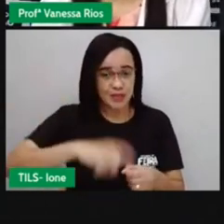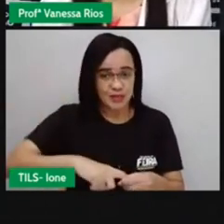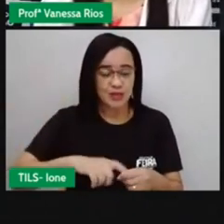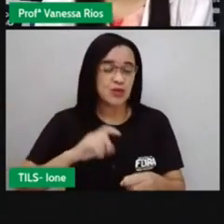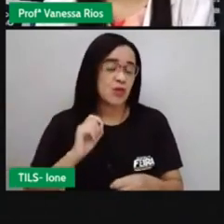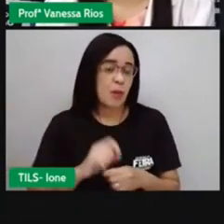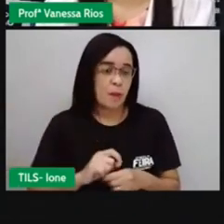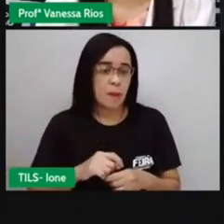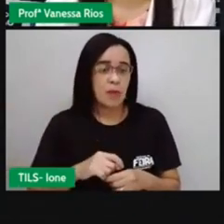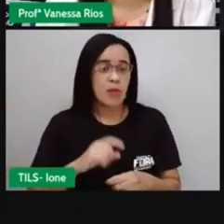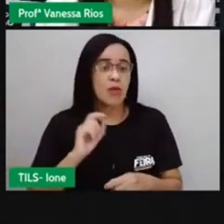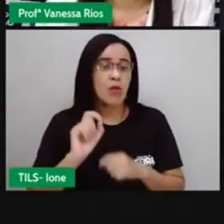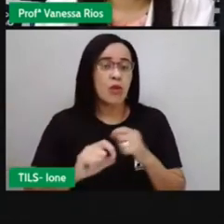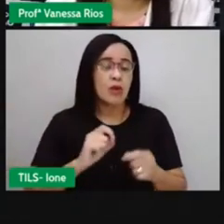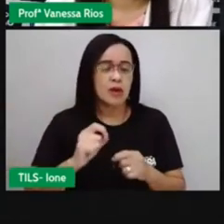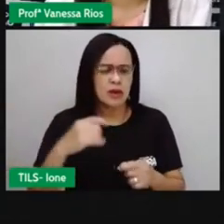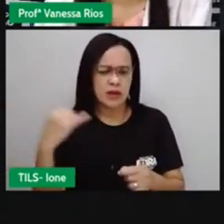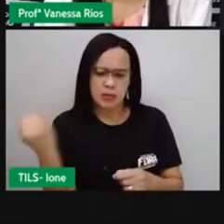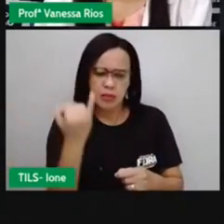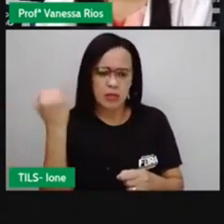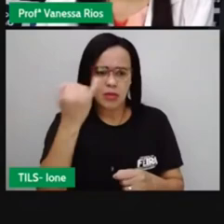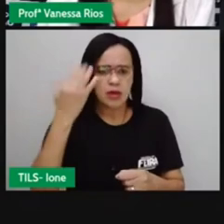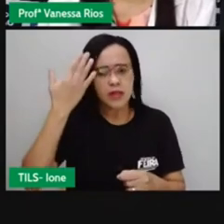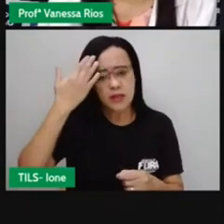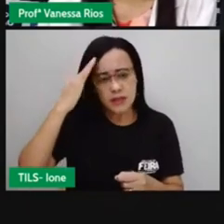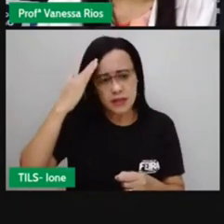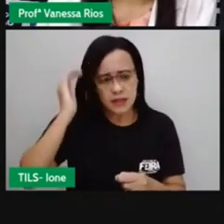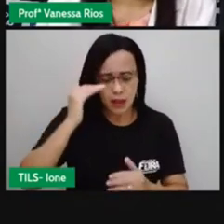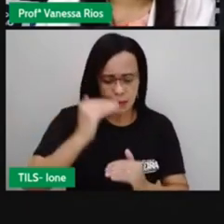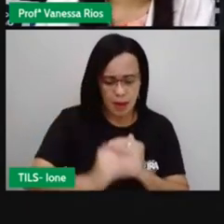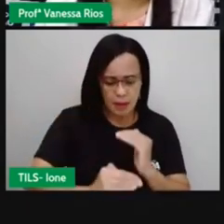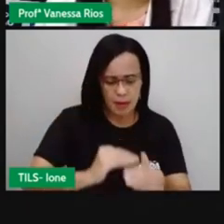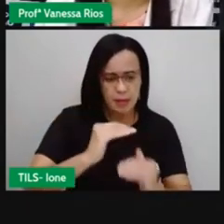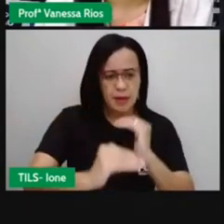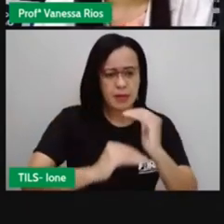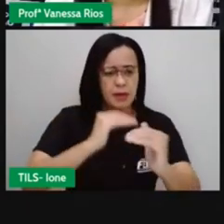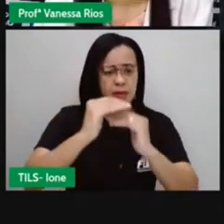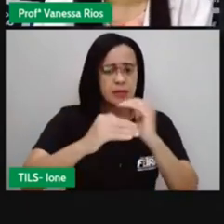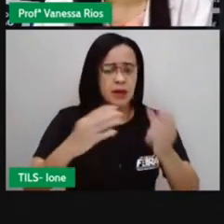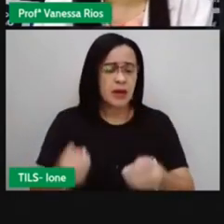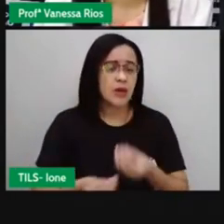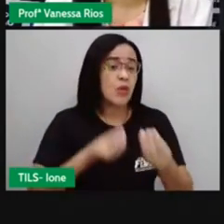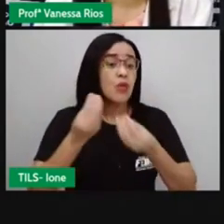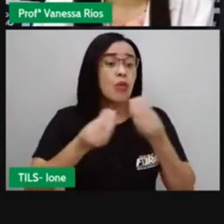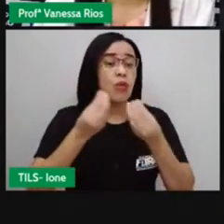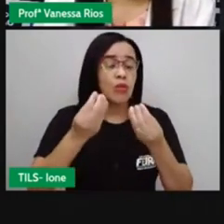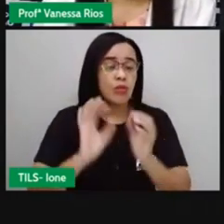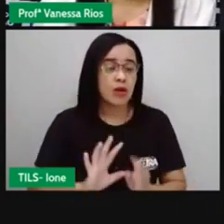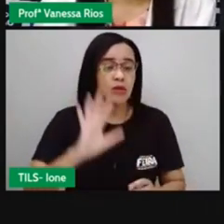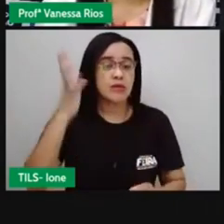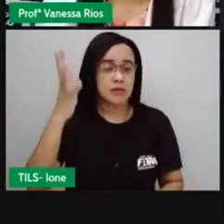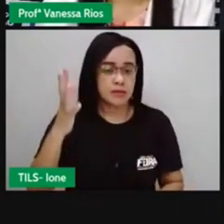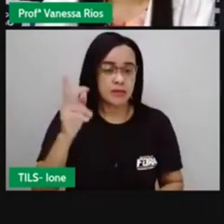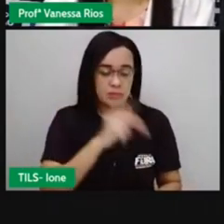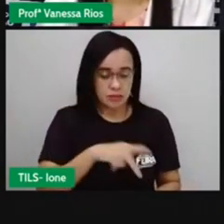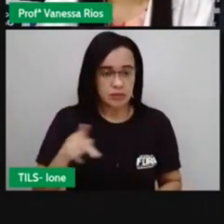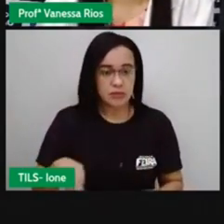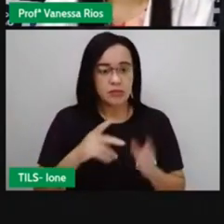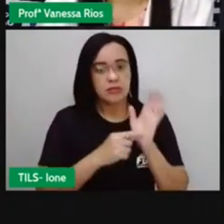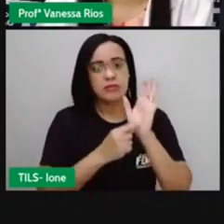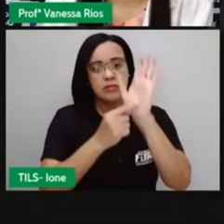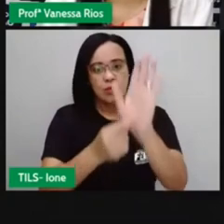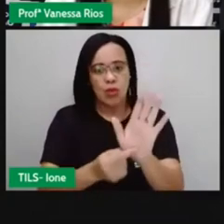como esse processo, né? Se iniciou, como esse processo aconteceu. A Pro traz aí o mapa Mundo, né?